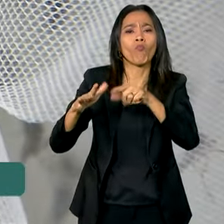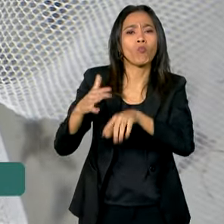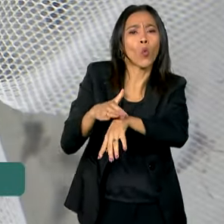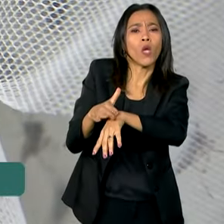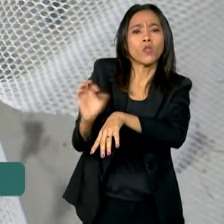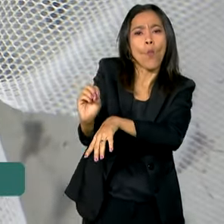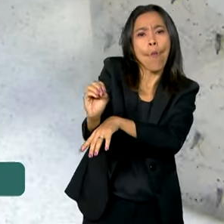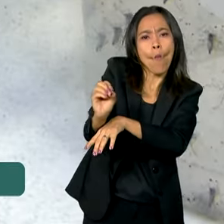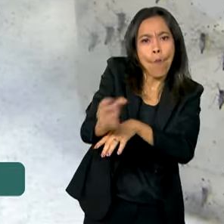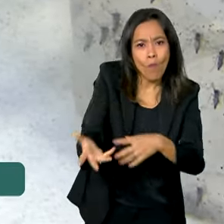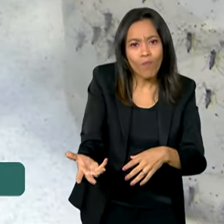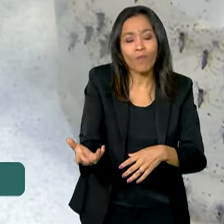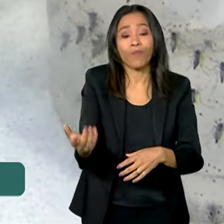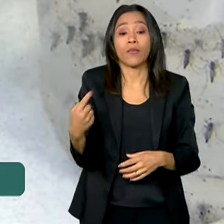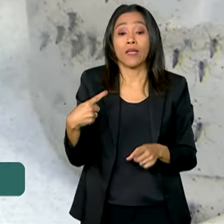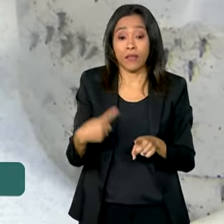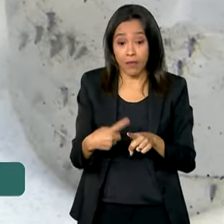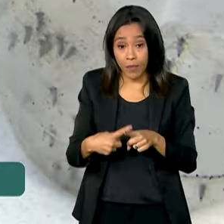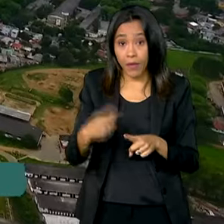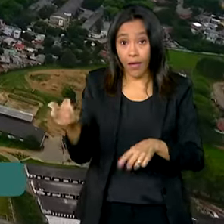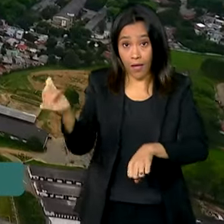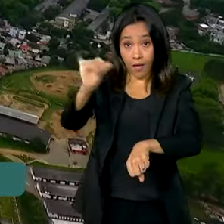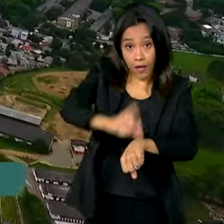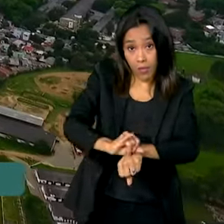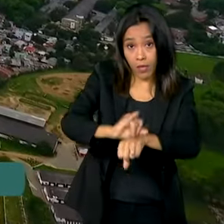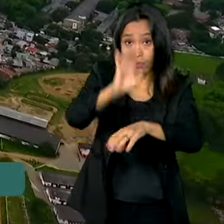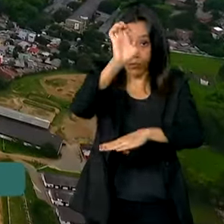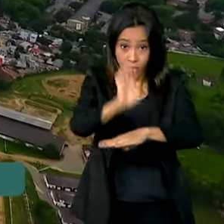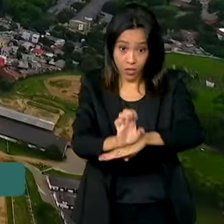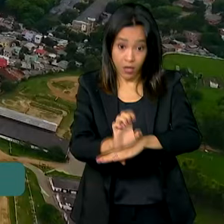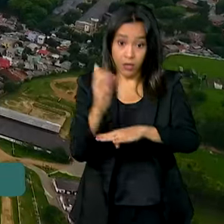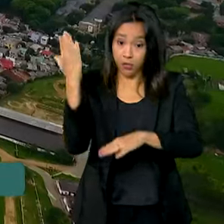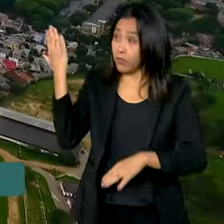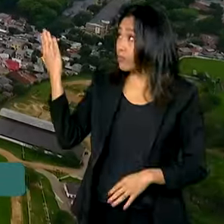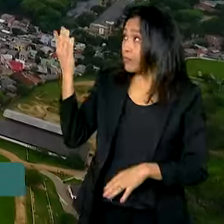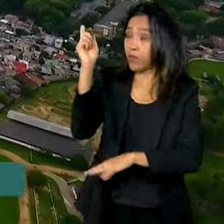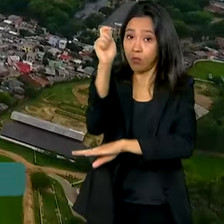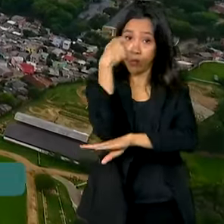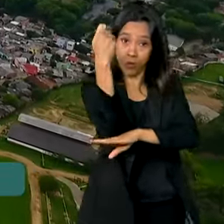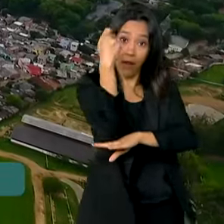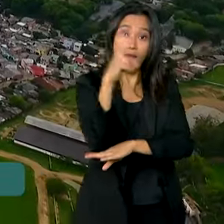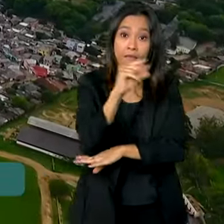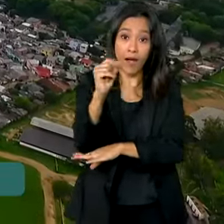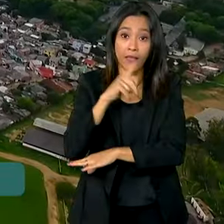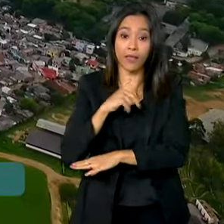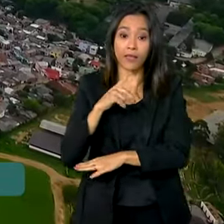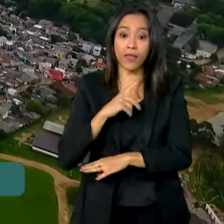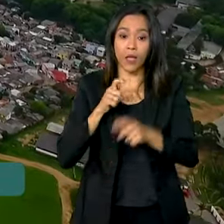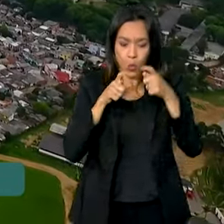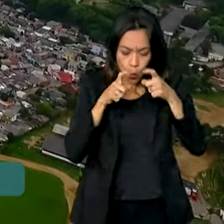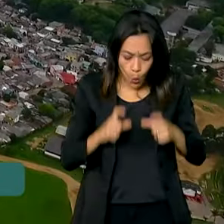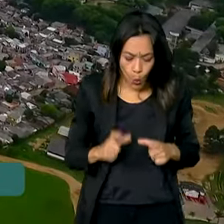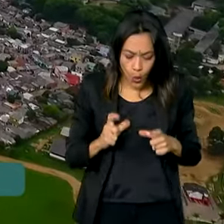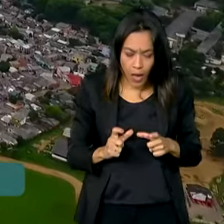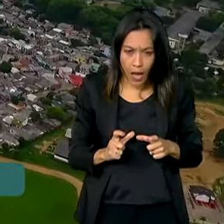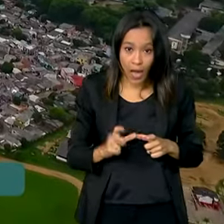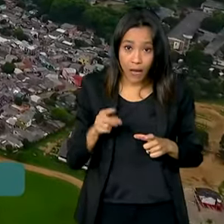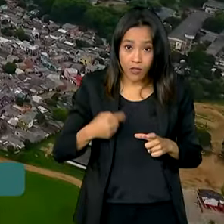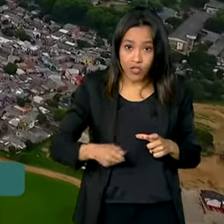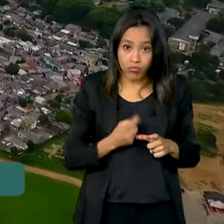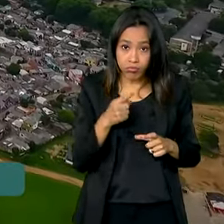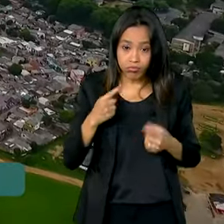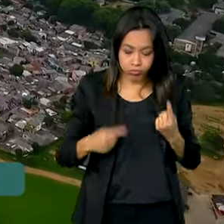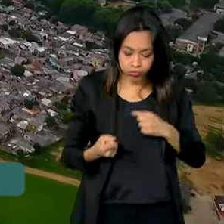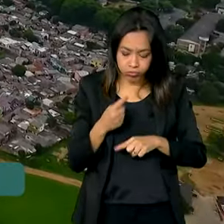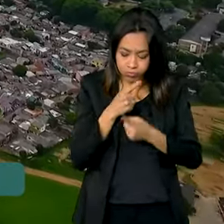doenças. Além disso, a capital do Estado, Porto Alegre, vai receber uma estação disseminadora de larvicidas,